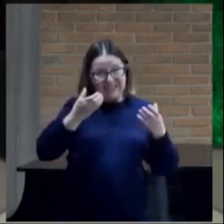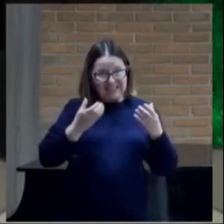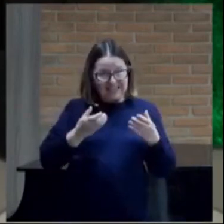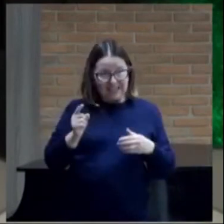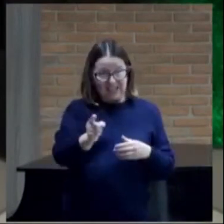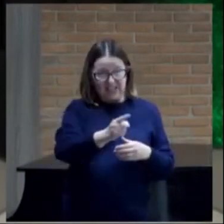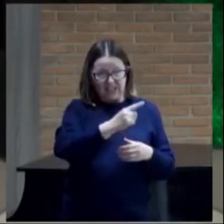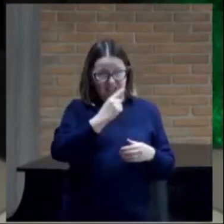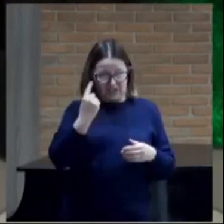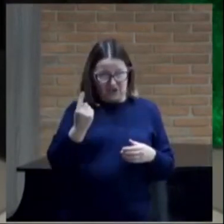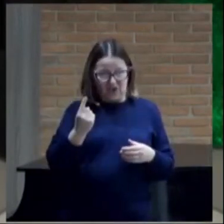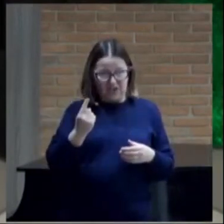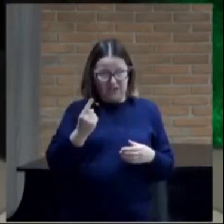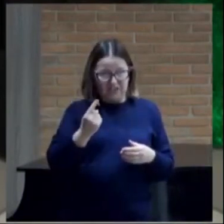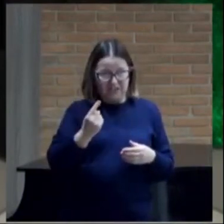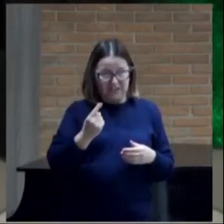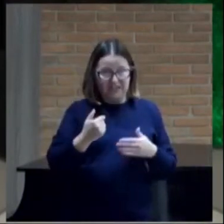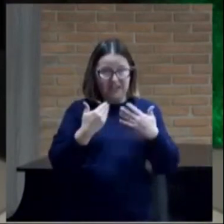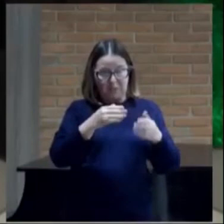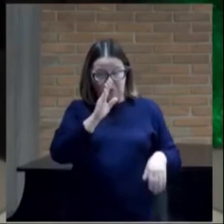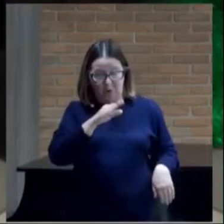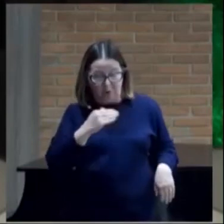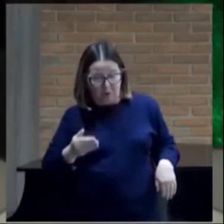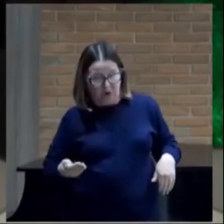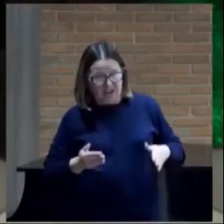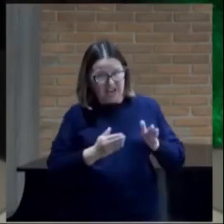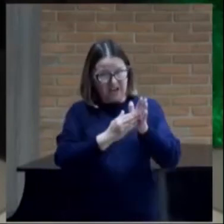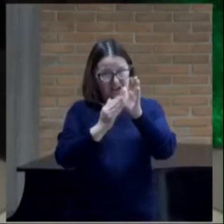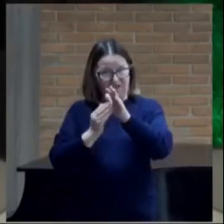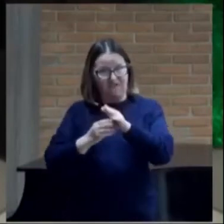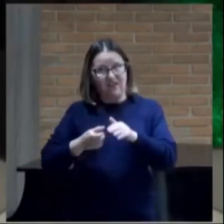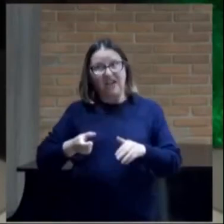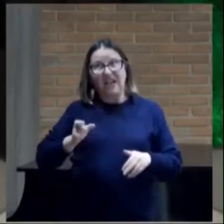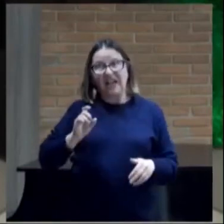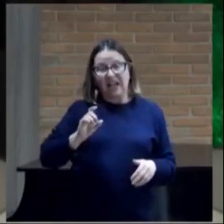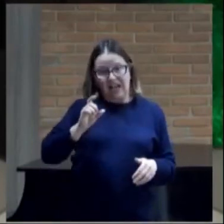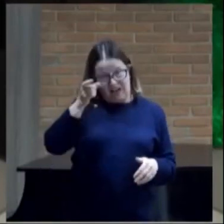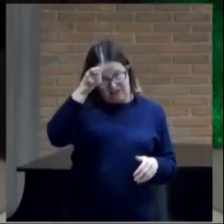honra e louvores a ele.